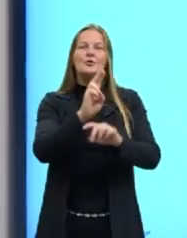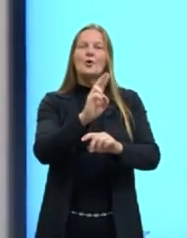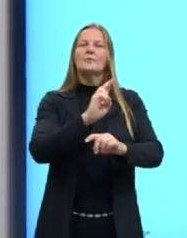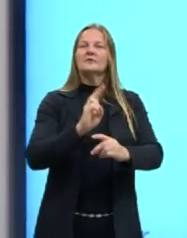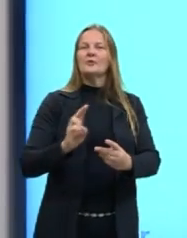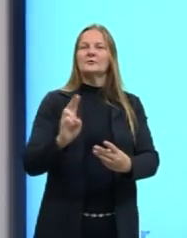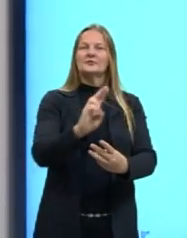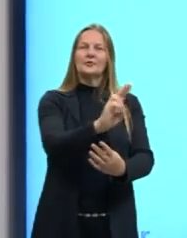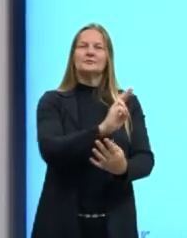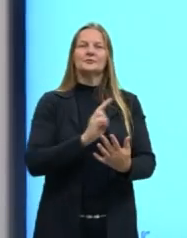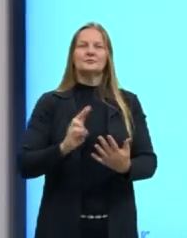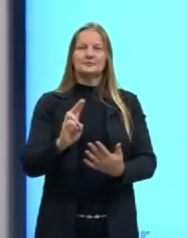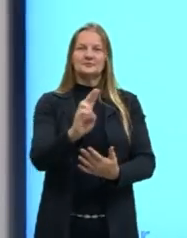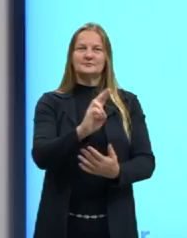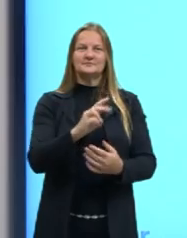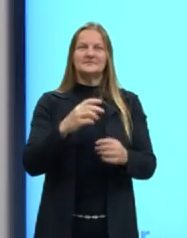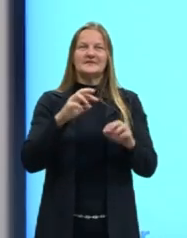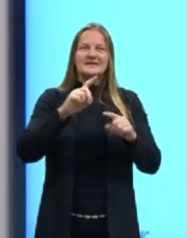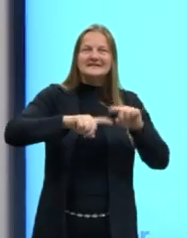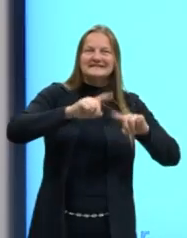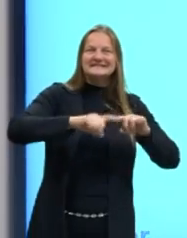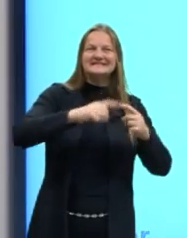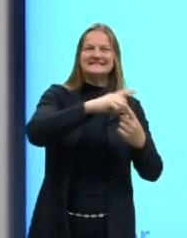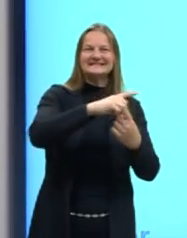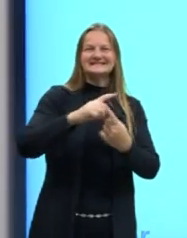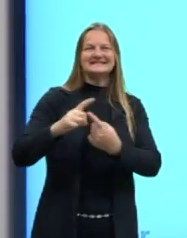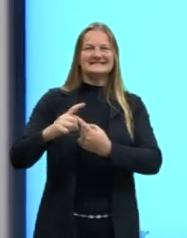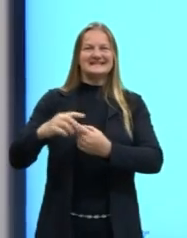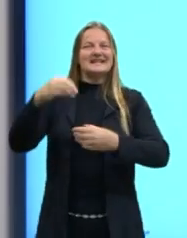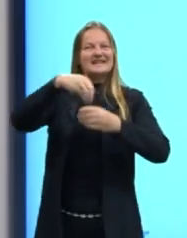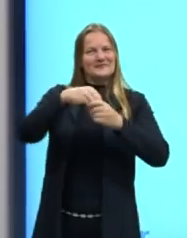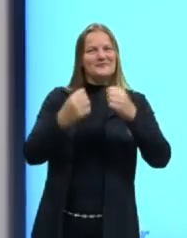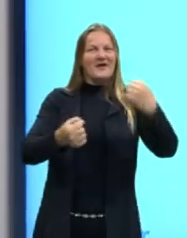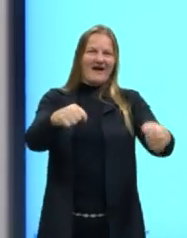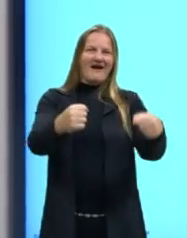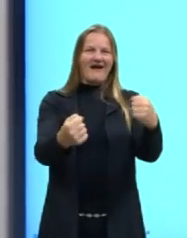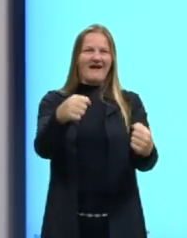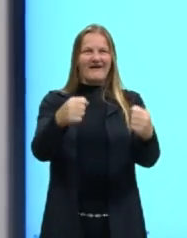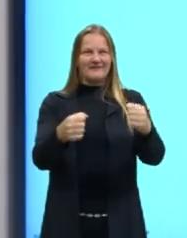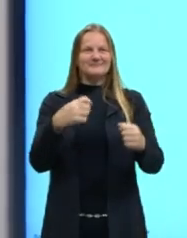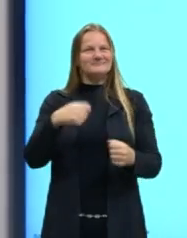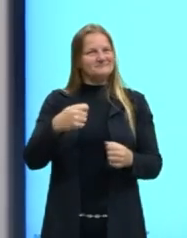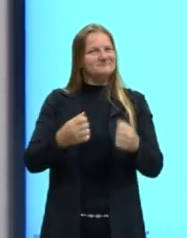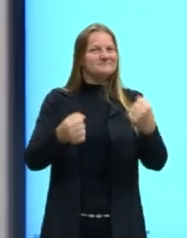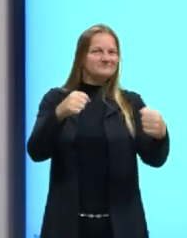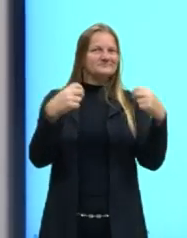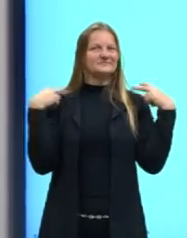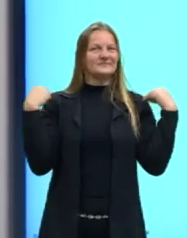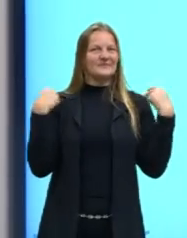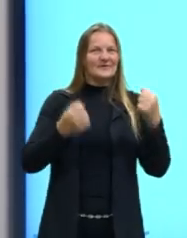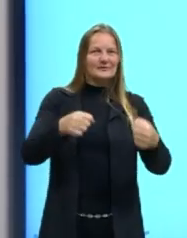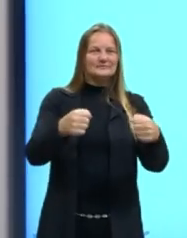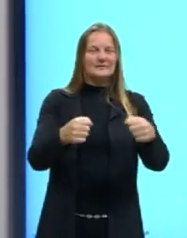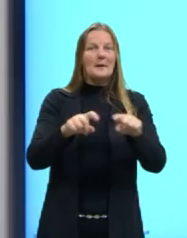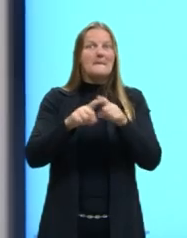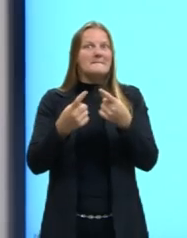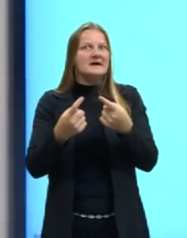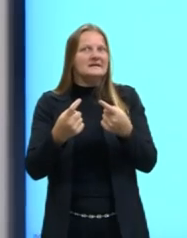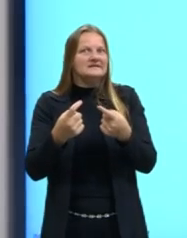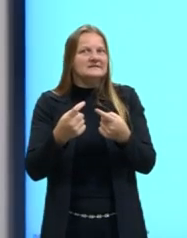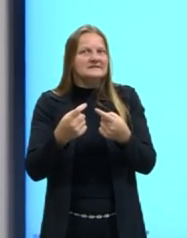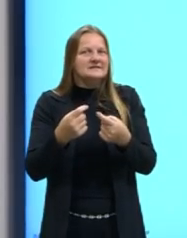para esses vários utensílios do carro, que a gente precisa para dirigir. Mas, físicos,